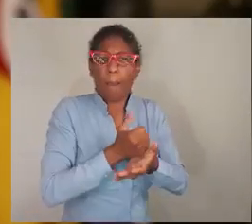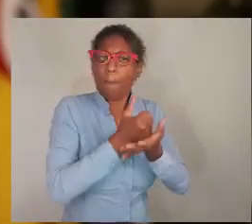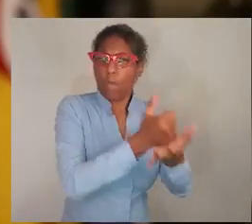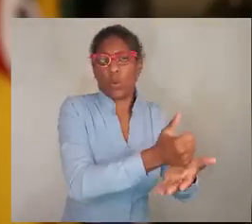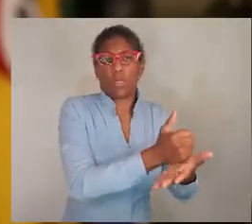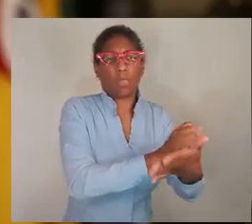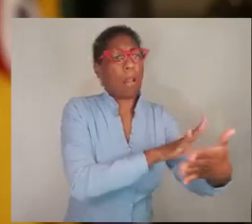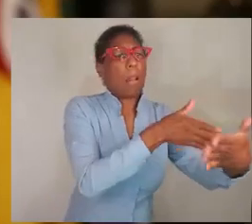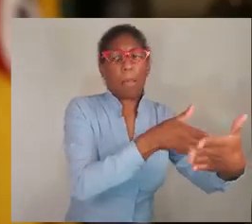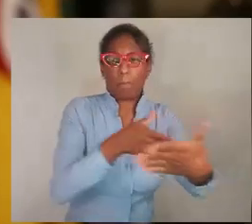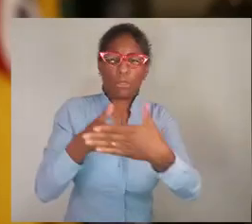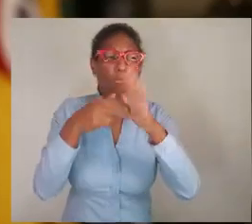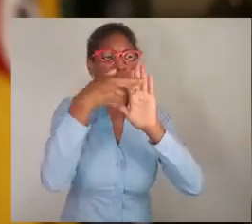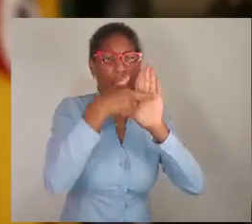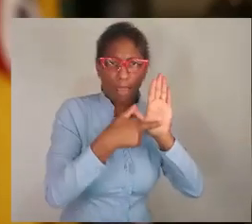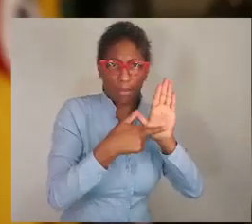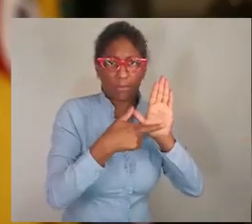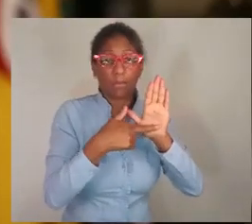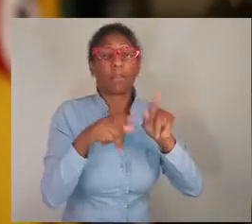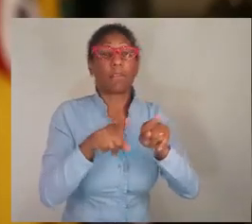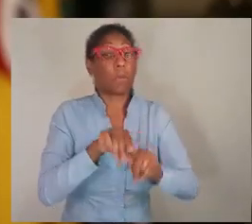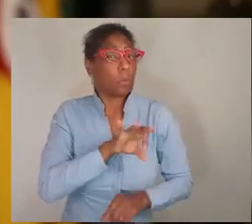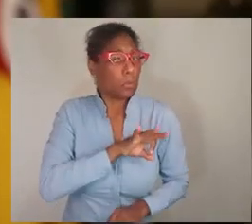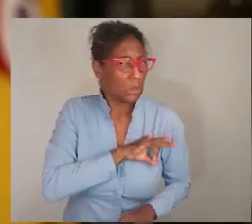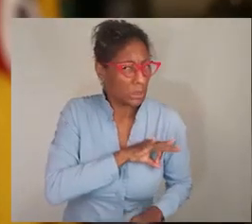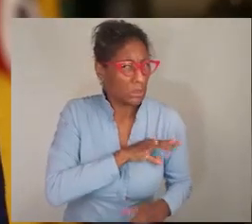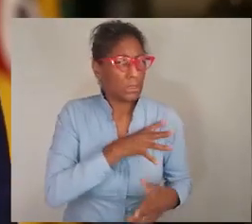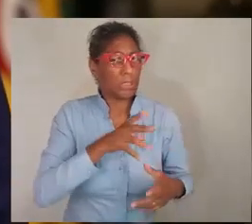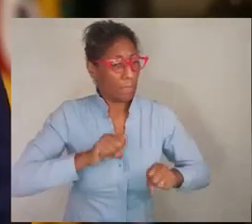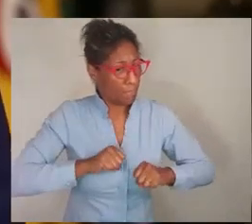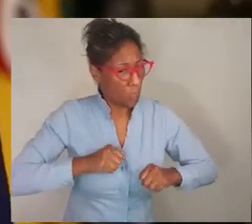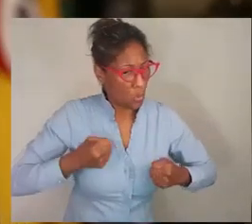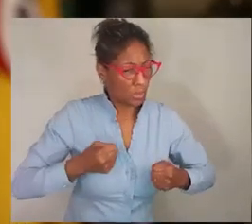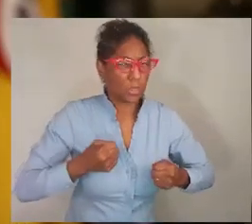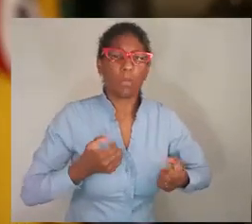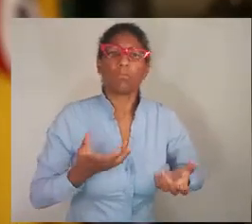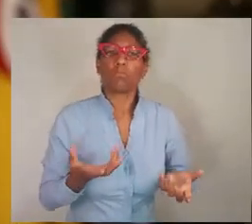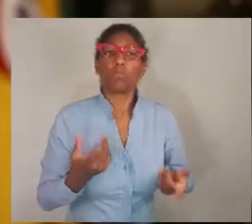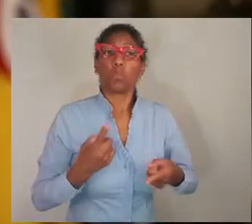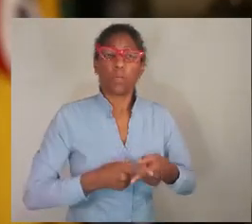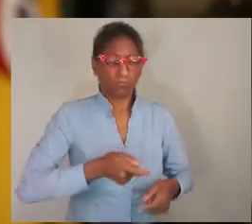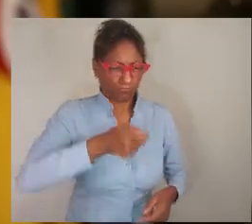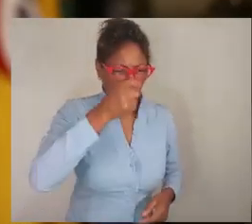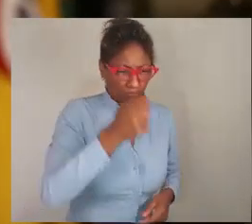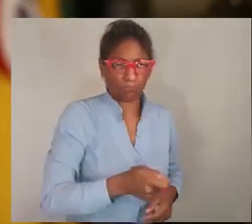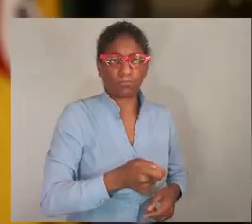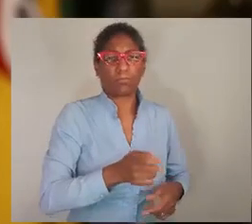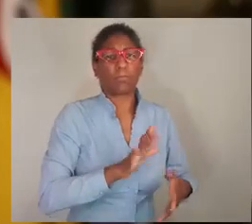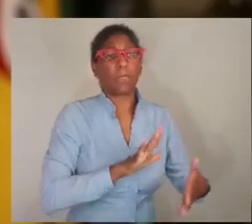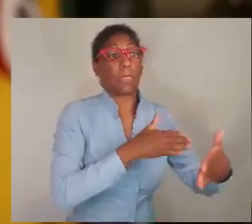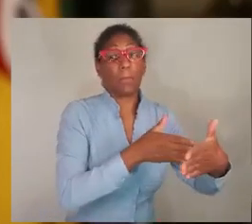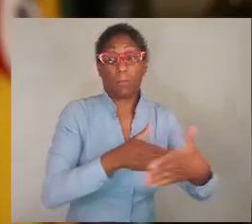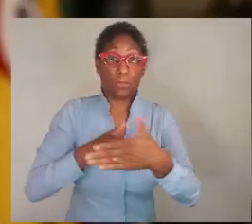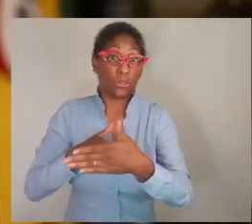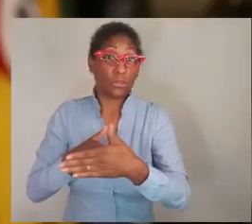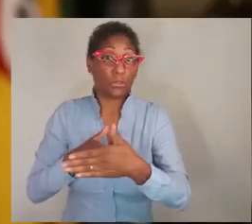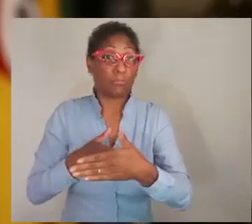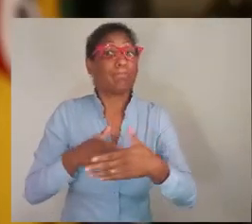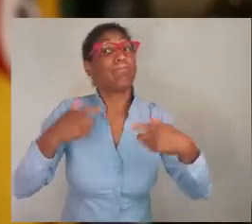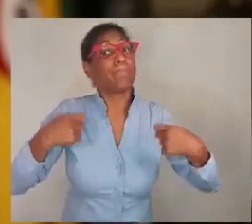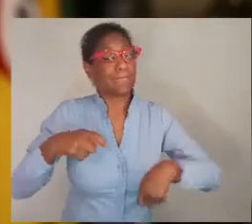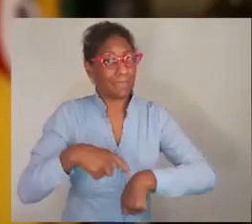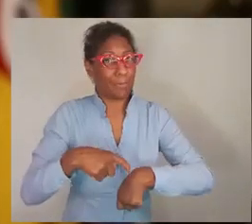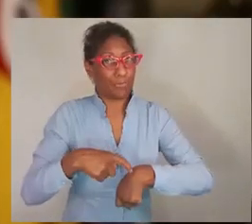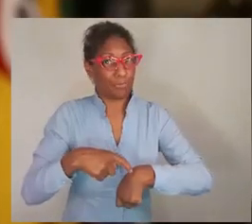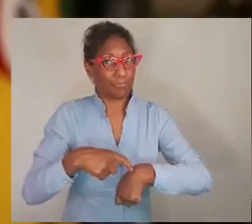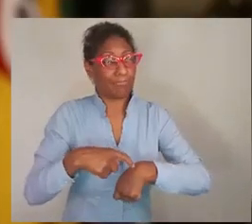Estado vai dar todo o apoio e o respaldo com as suas forças de segurança para fazermos aplicar as restrições